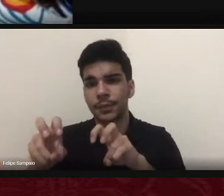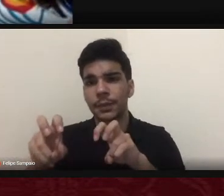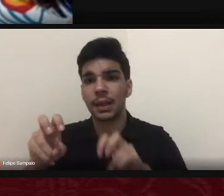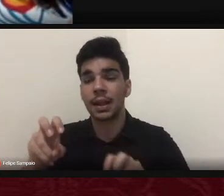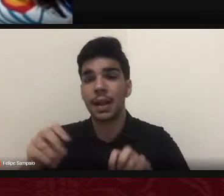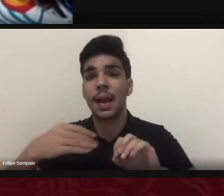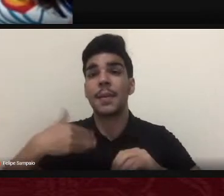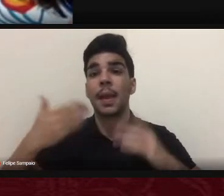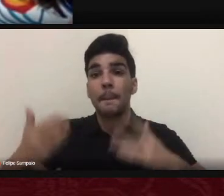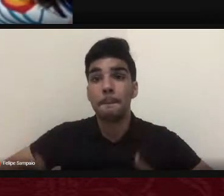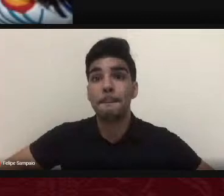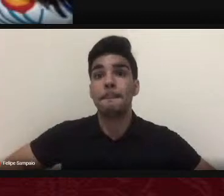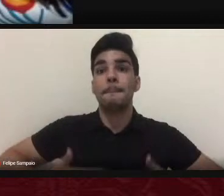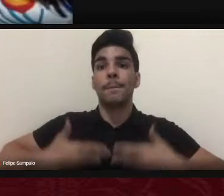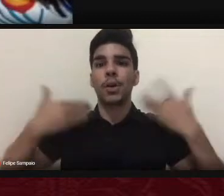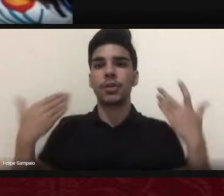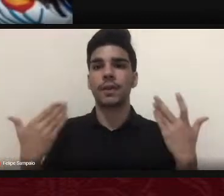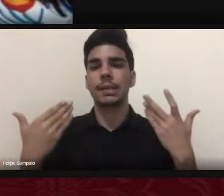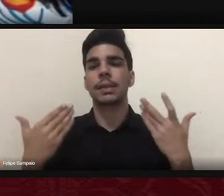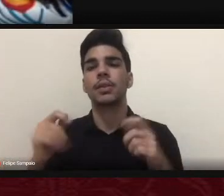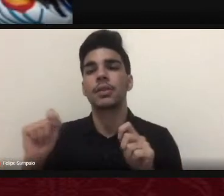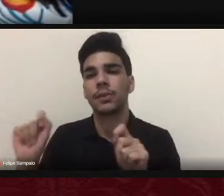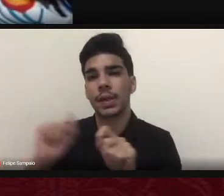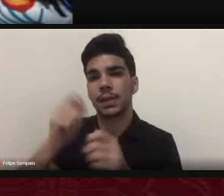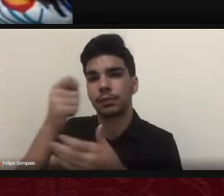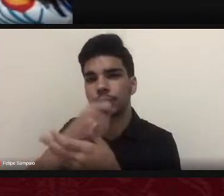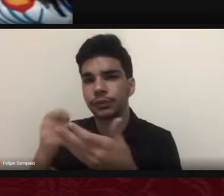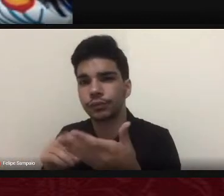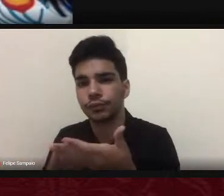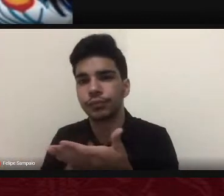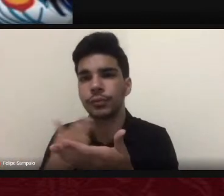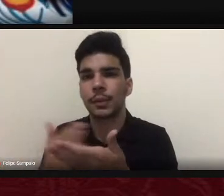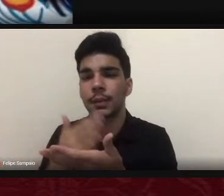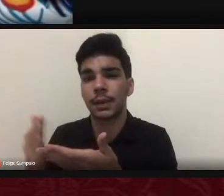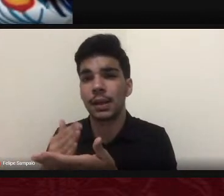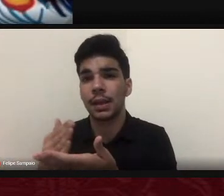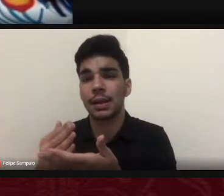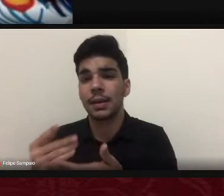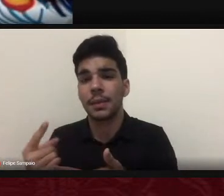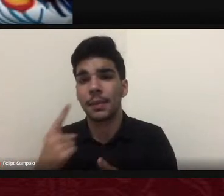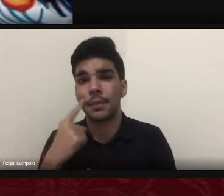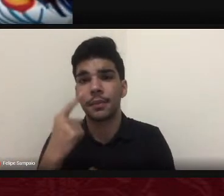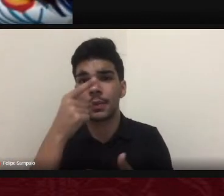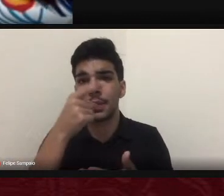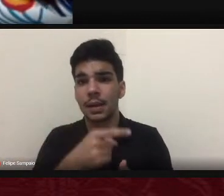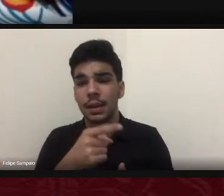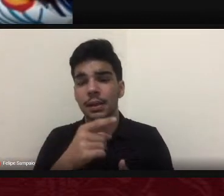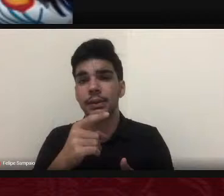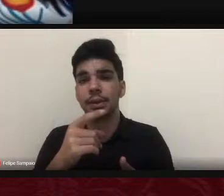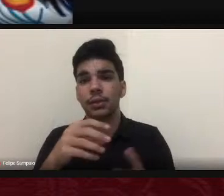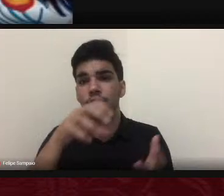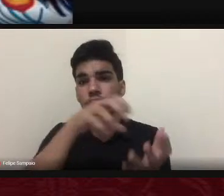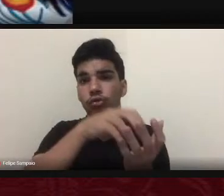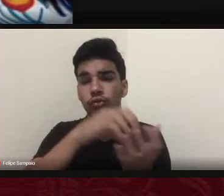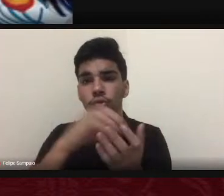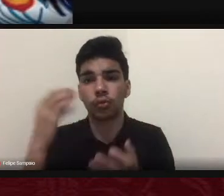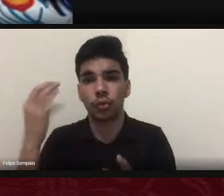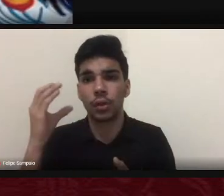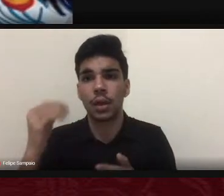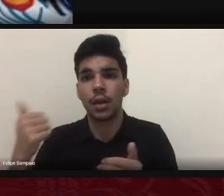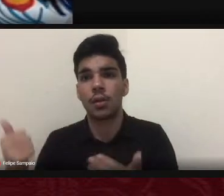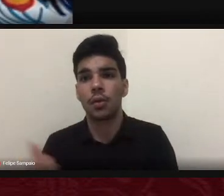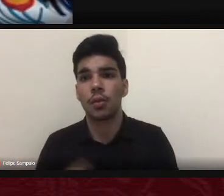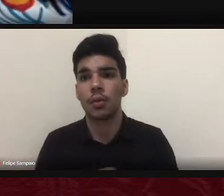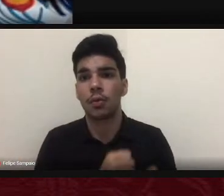livro se deu pelo fato da administração do núcleo experimental de ciências com apoio do departamento de